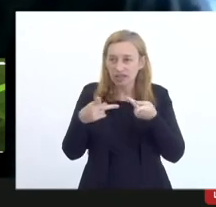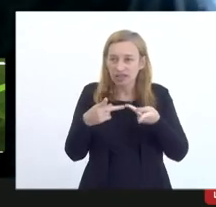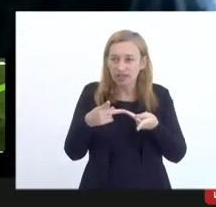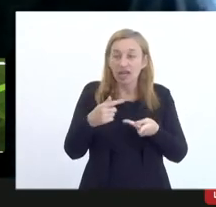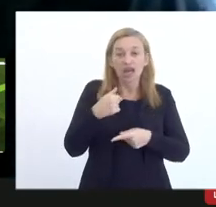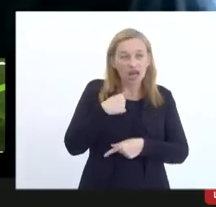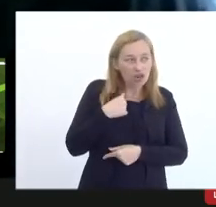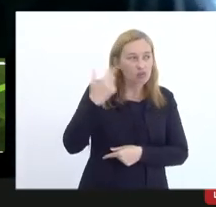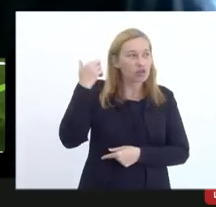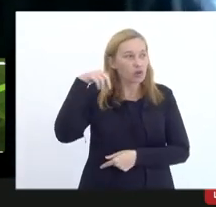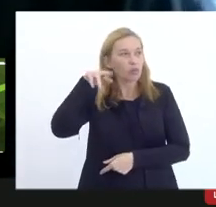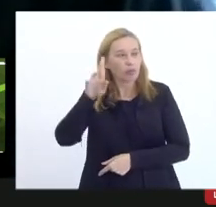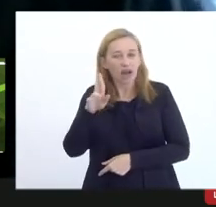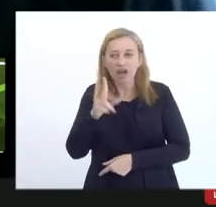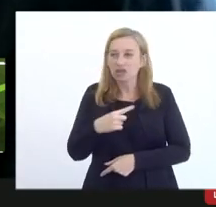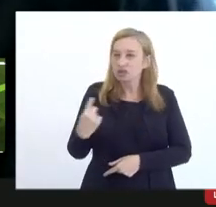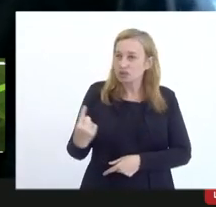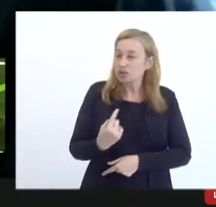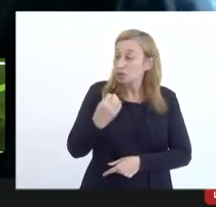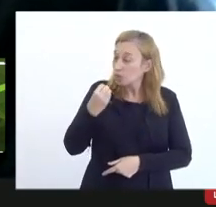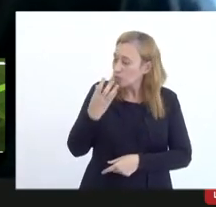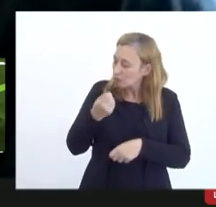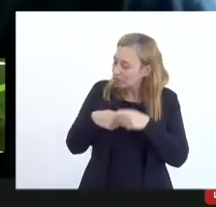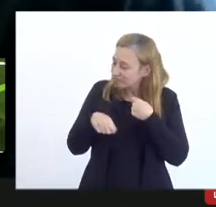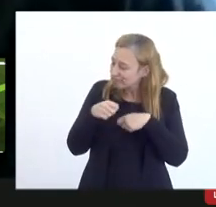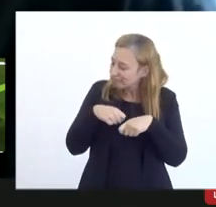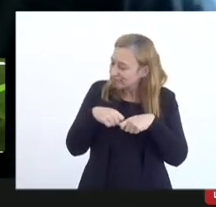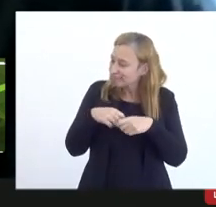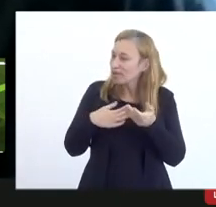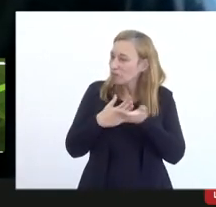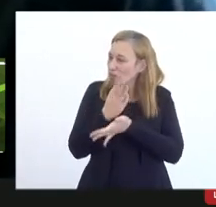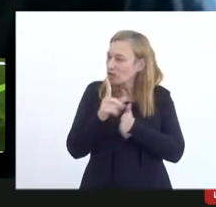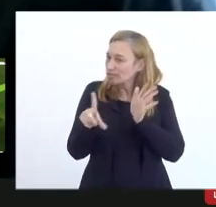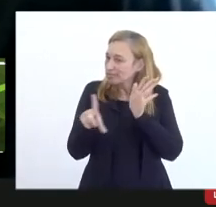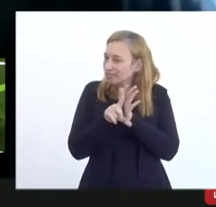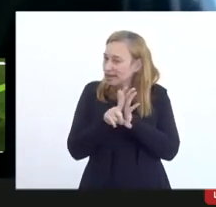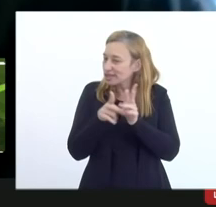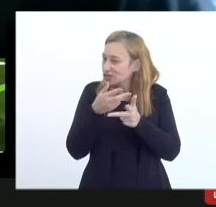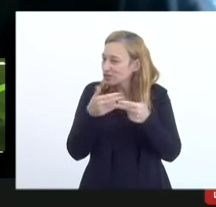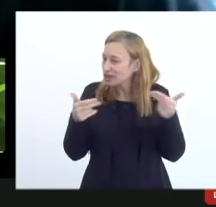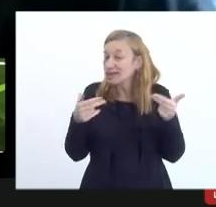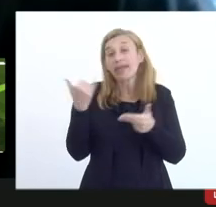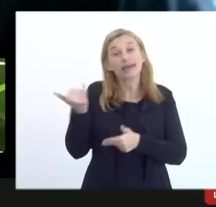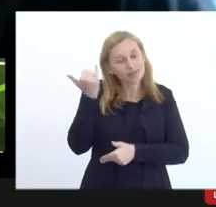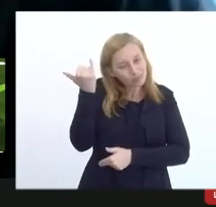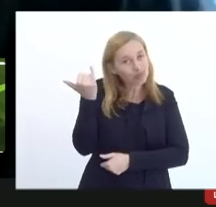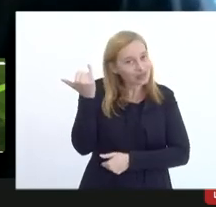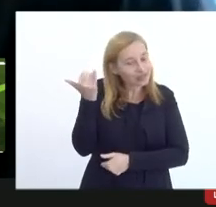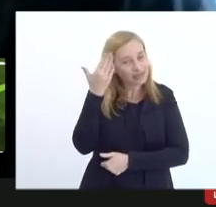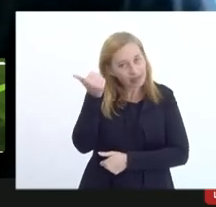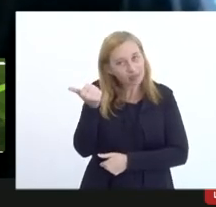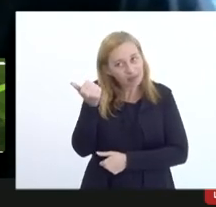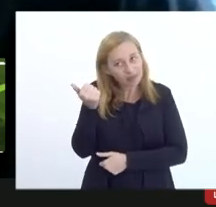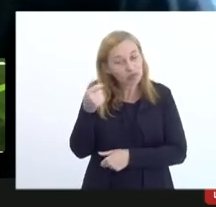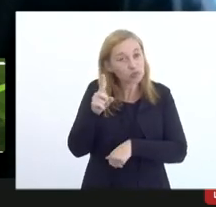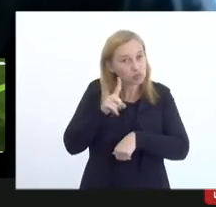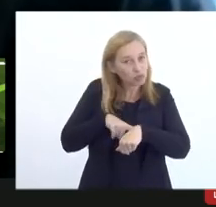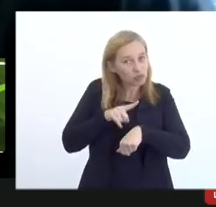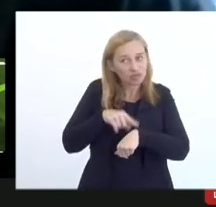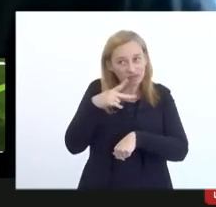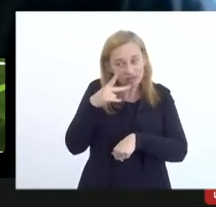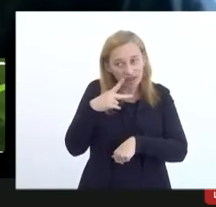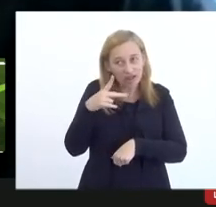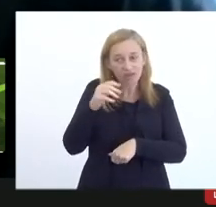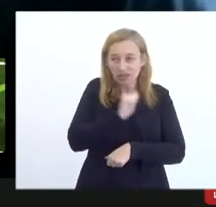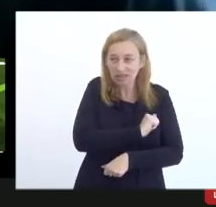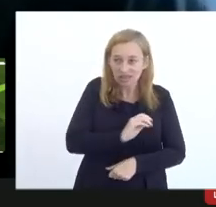Eleomar, nós somos bons negociadores, aprovamos muitas leis, a gente sabe que é importante na hora que a gente vai falar com